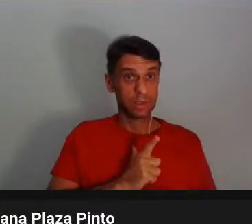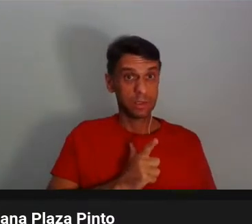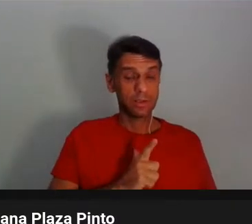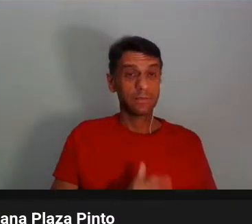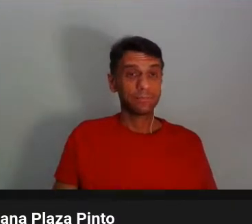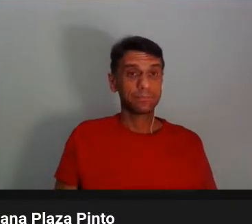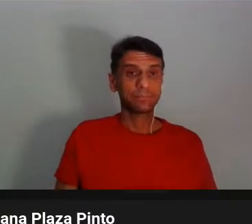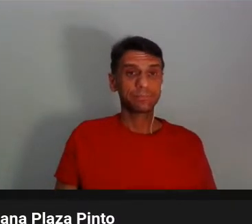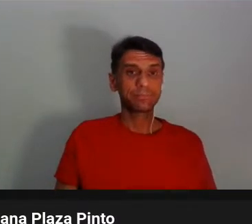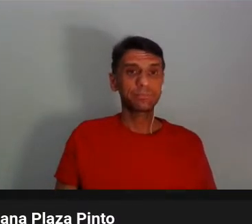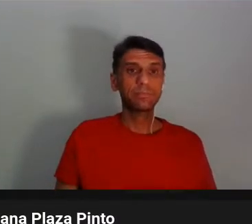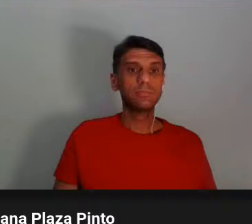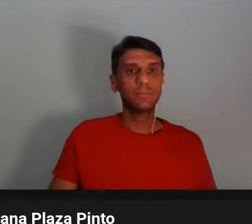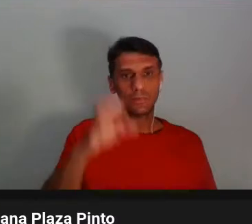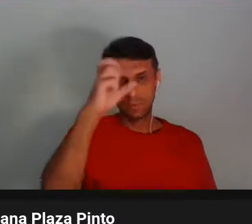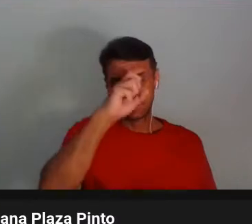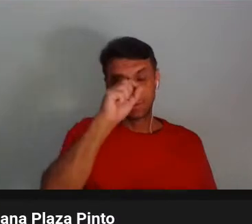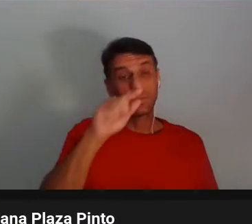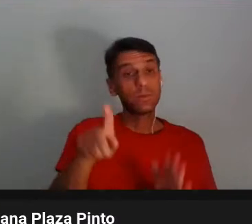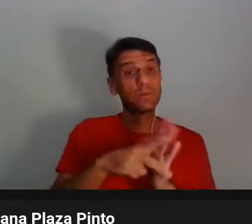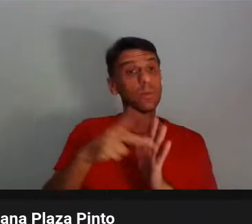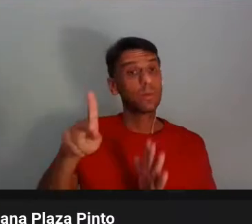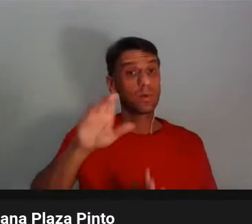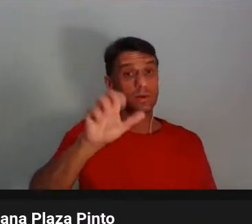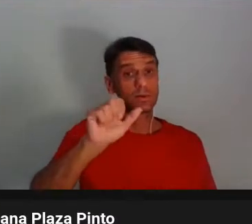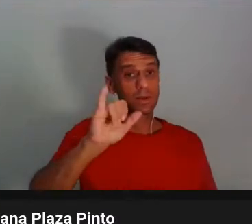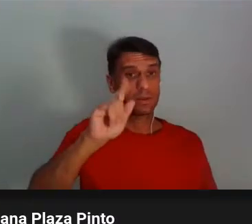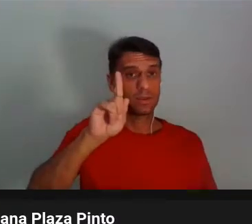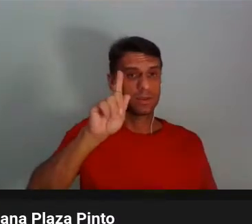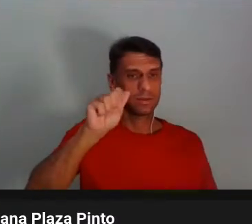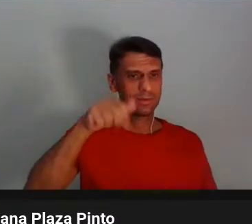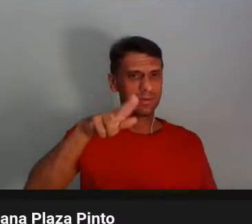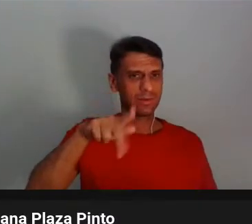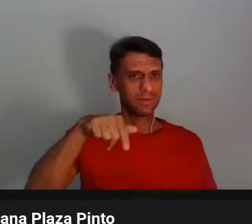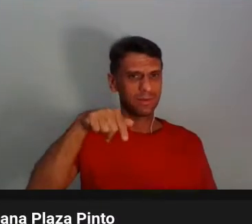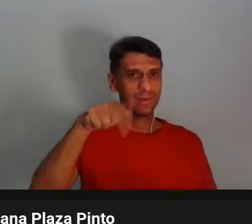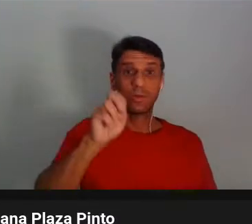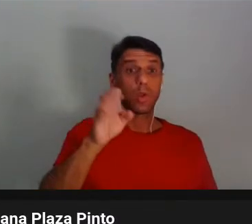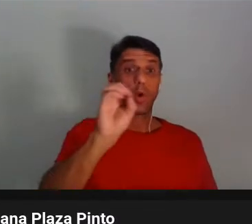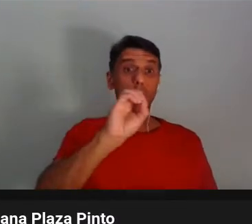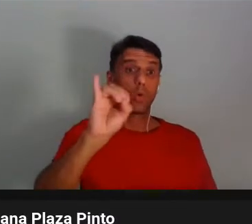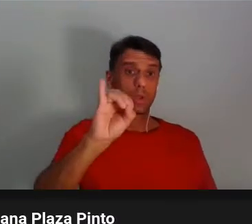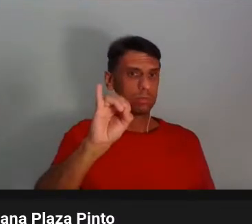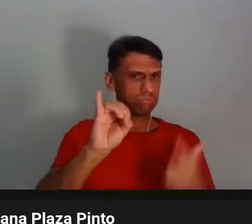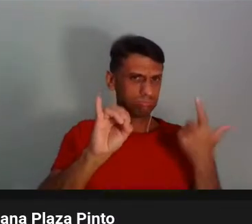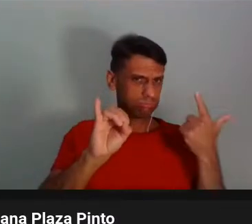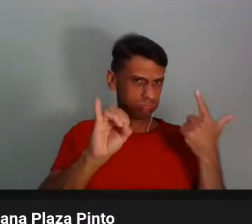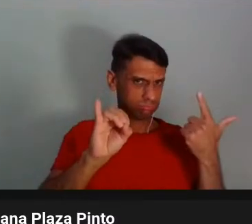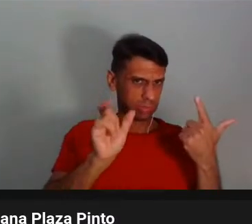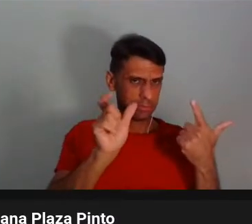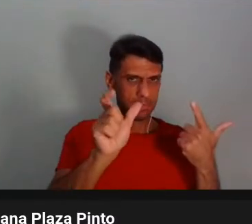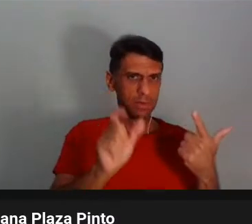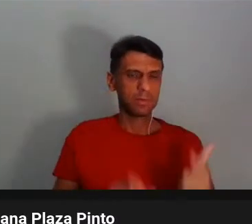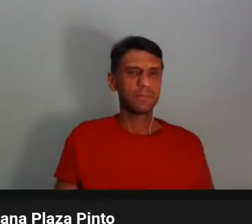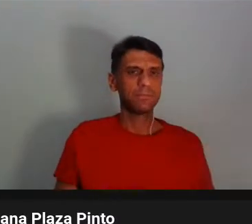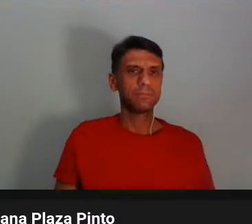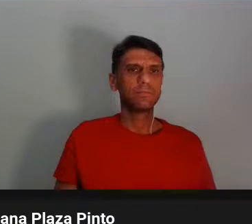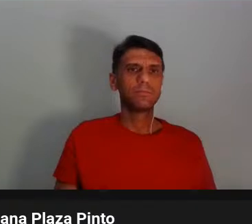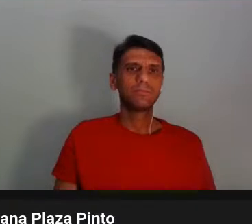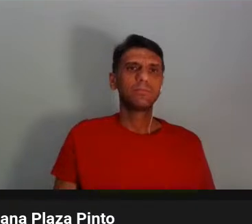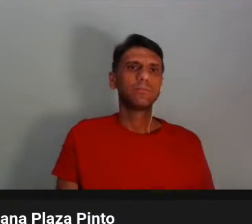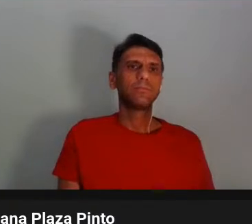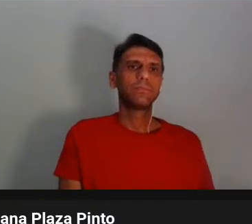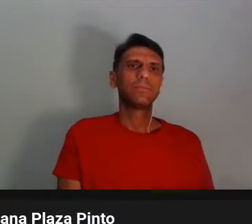Acho que foi a única coisa que eu aprendi em língua Caingang. O Caingang não tem oi. Não tem um